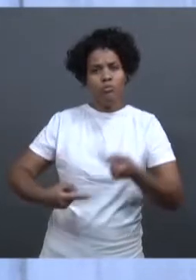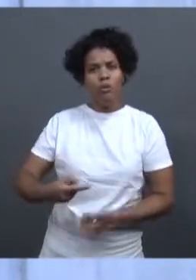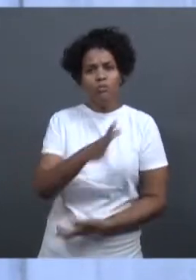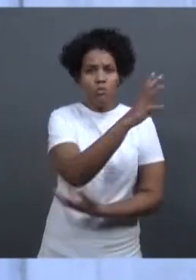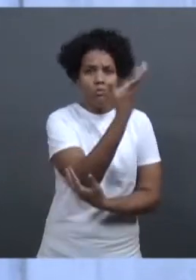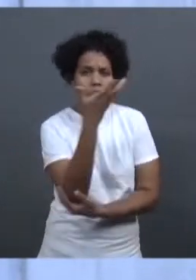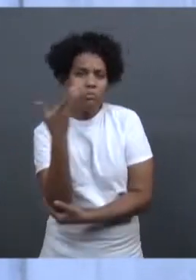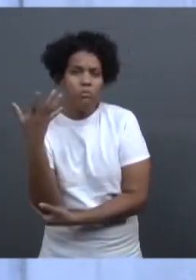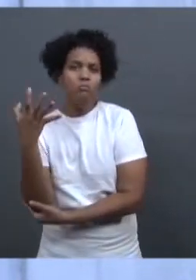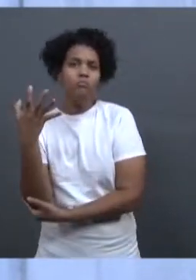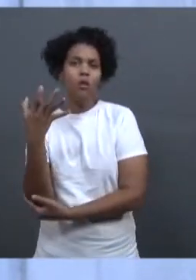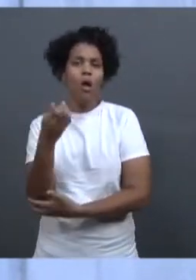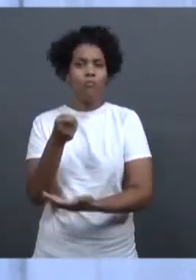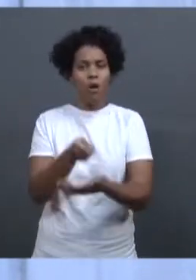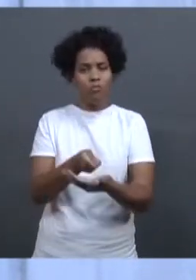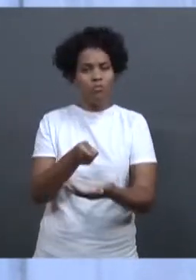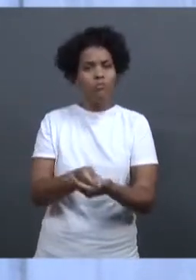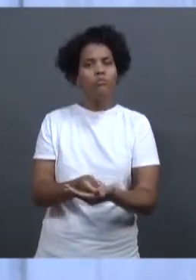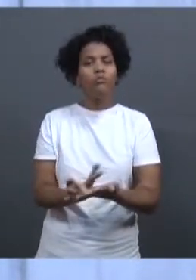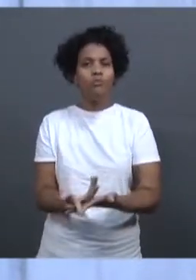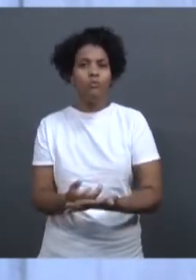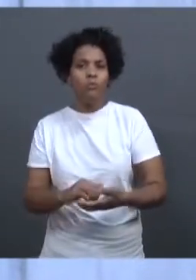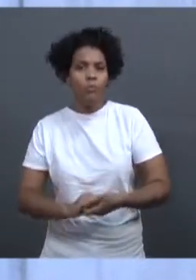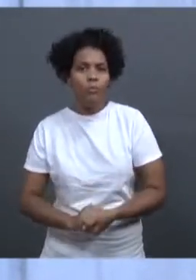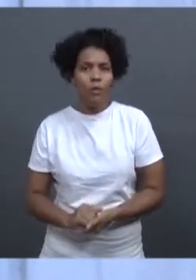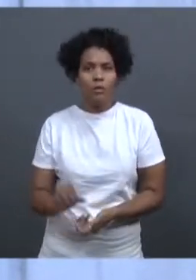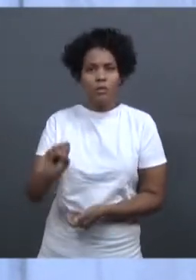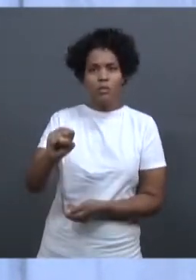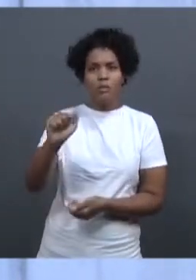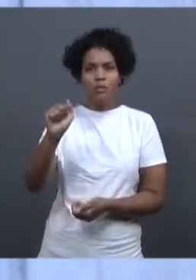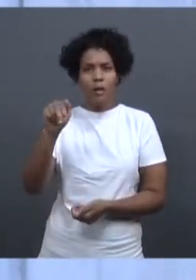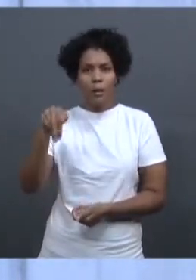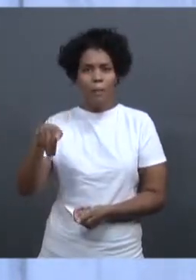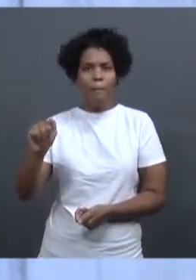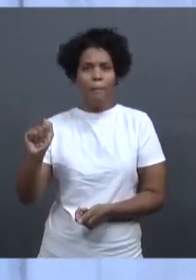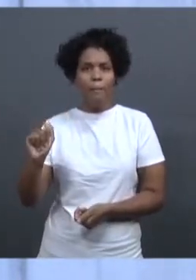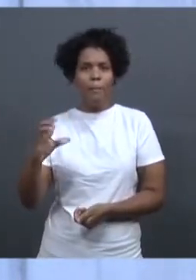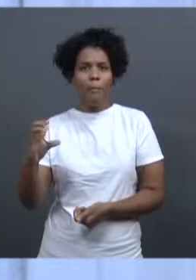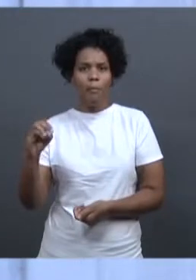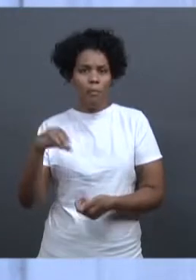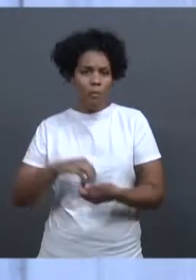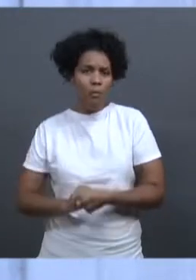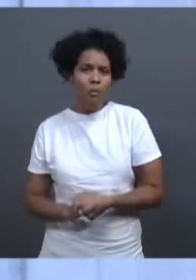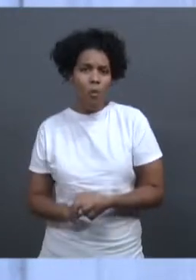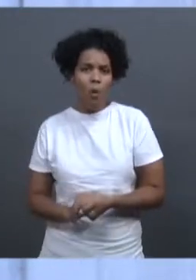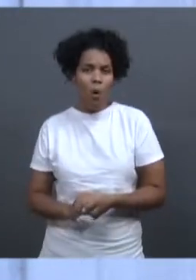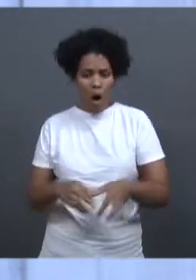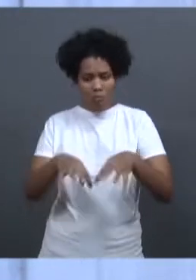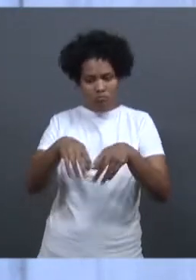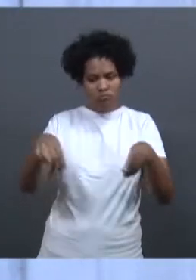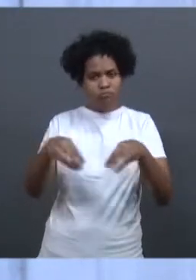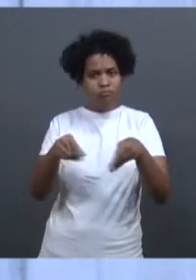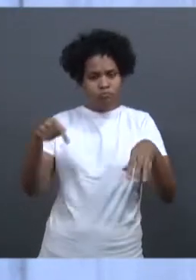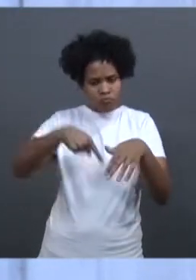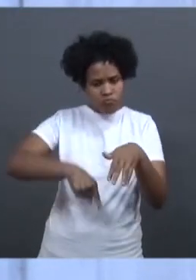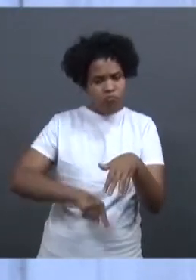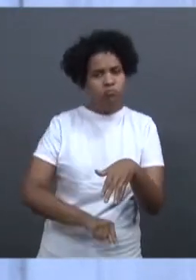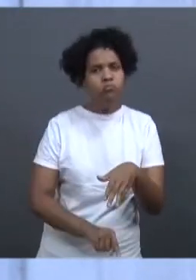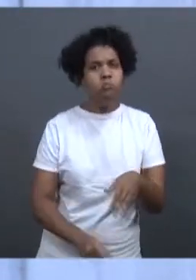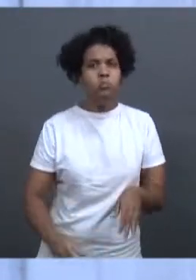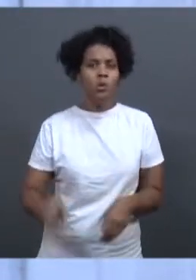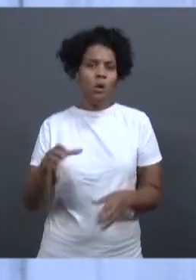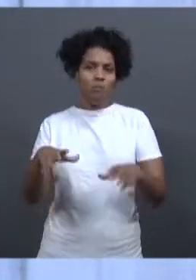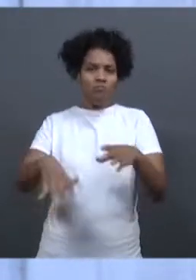última sexta-feira, a Samarco a retomar a produção de pelotas de minério de ferro em Mariana. O acidente